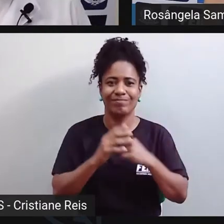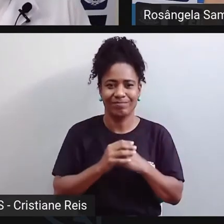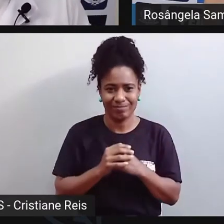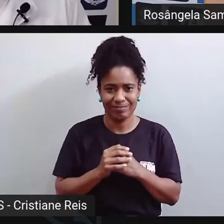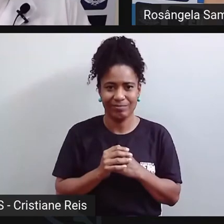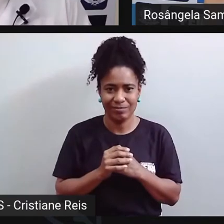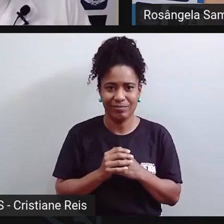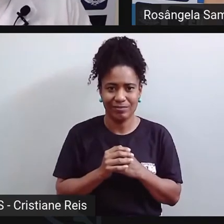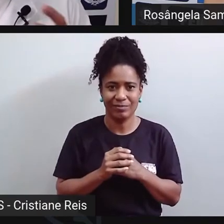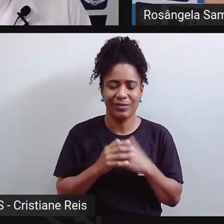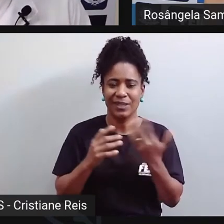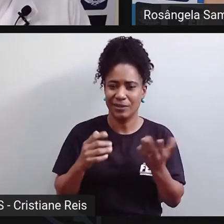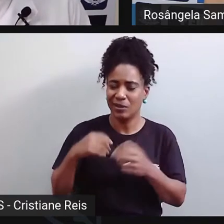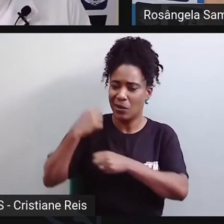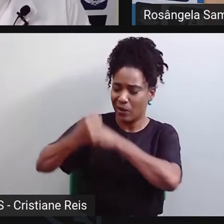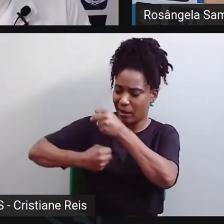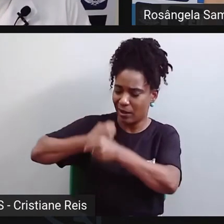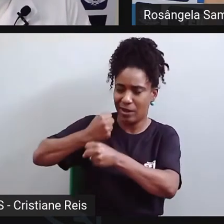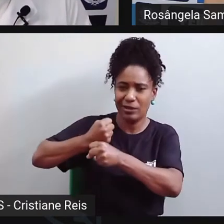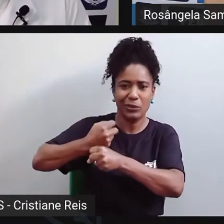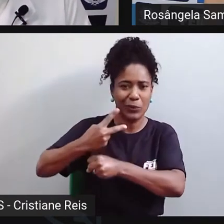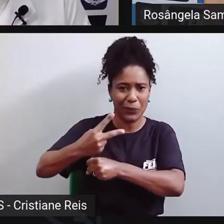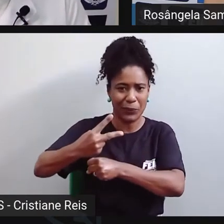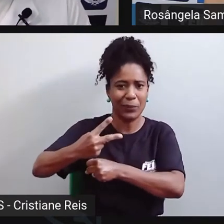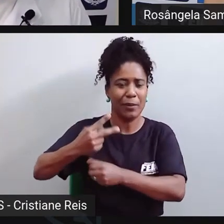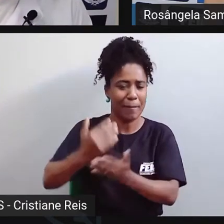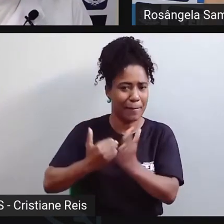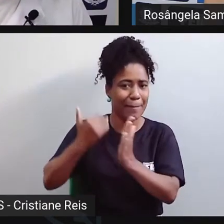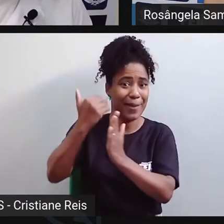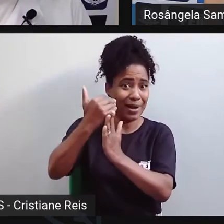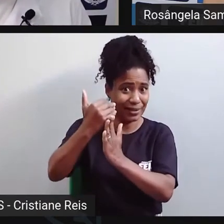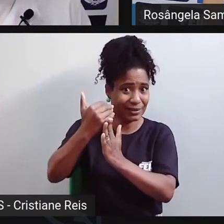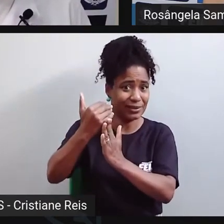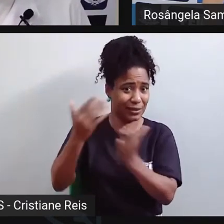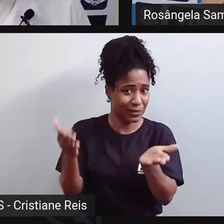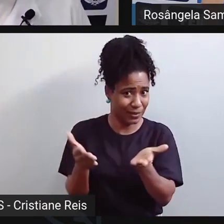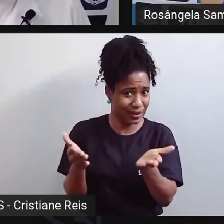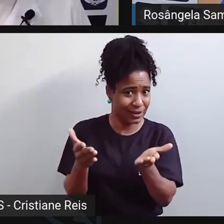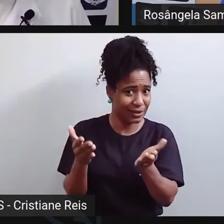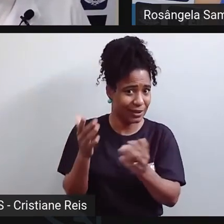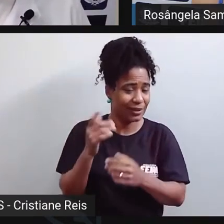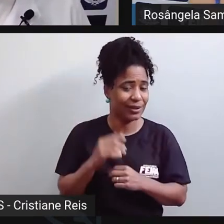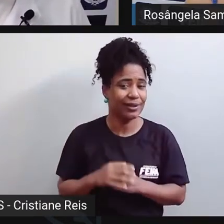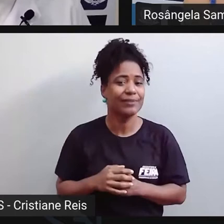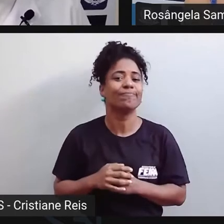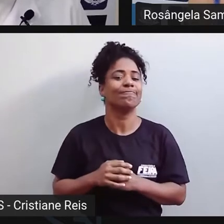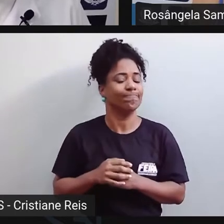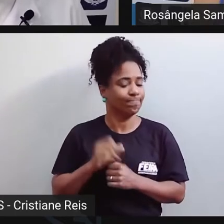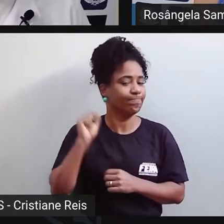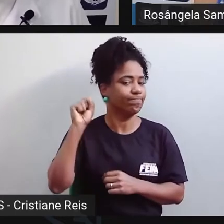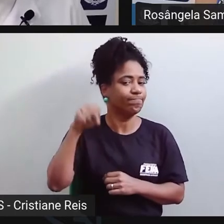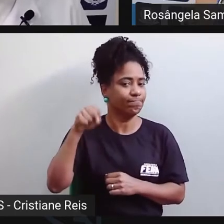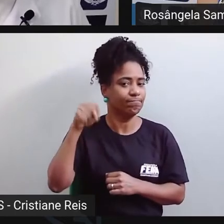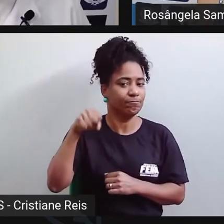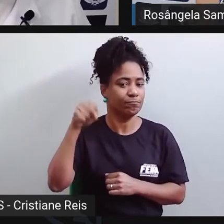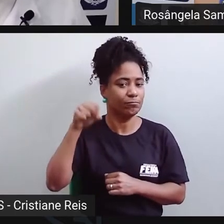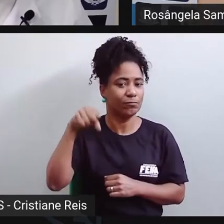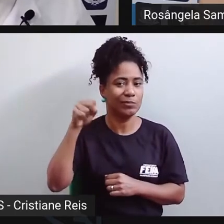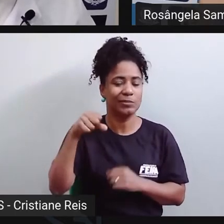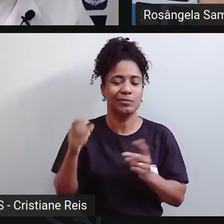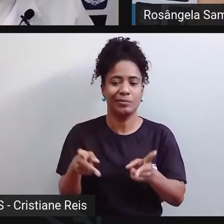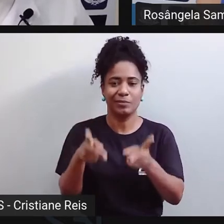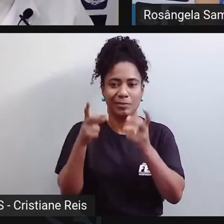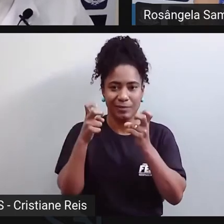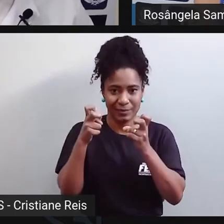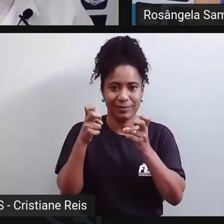dos dois últimos anos, aí, enquanto a gente está vivendo esse período de pandemia? Sim, a gente percebe isso, né. A gente está